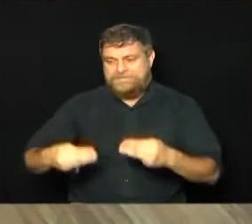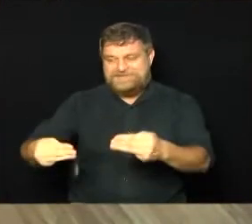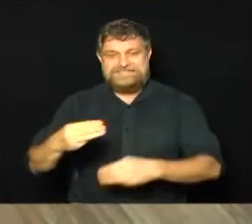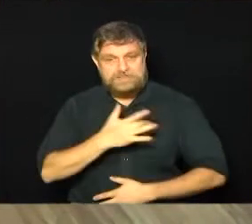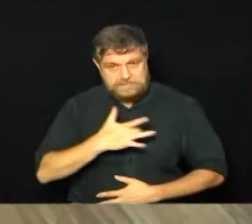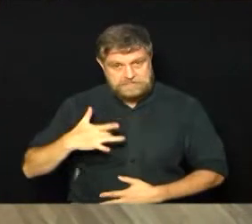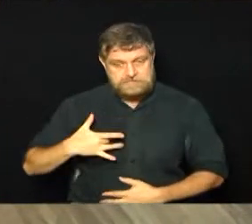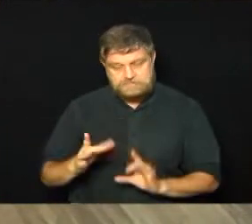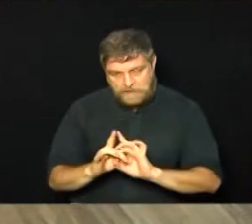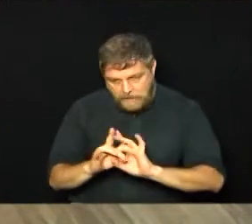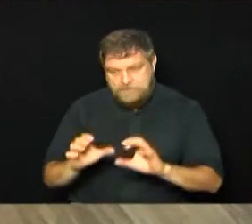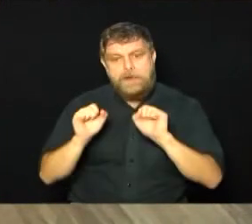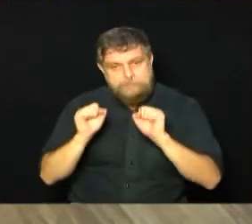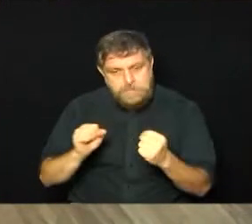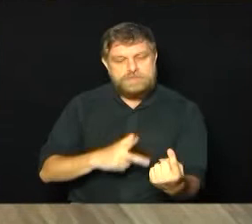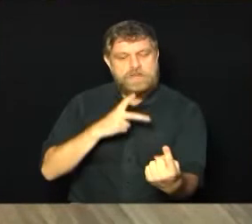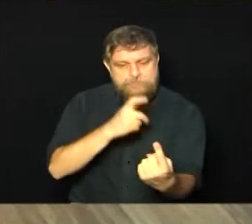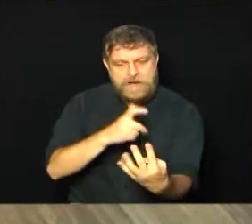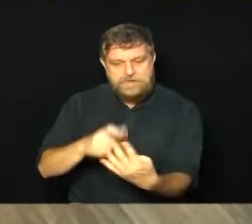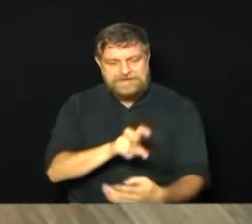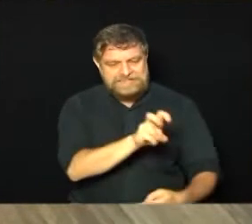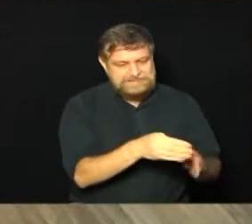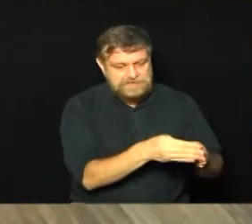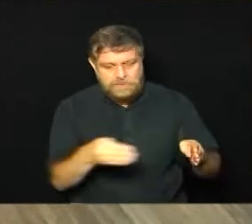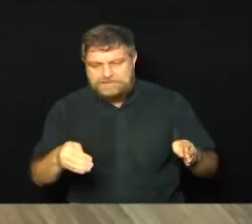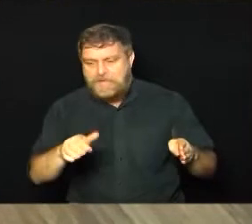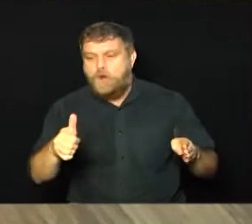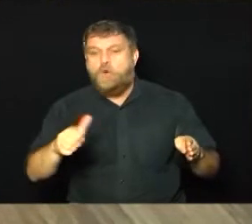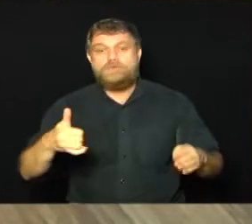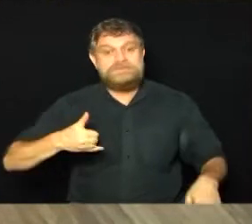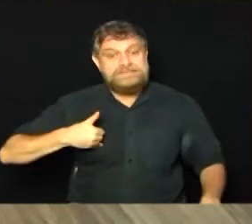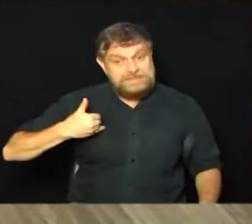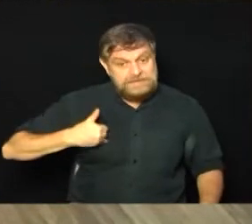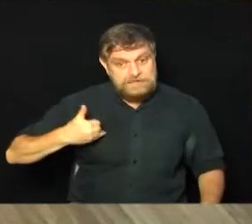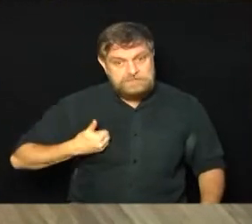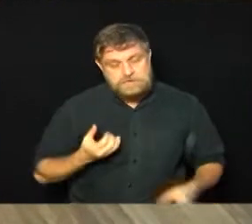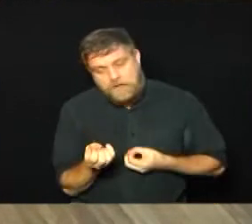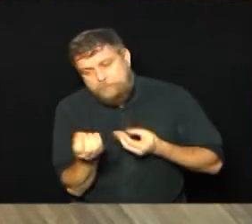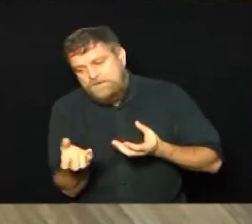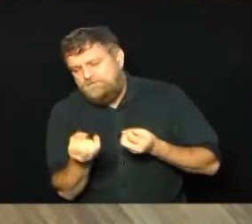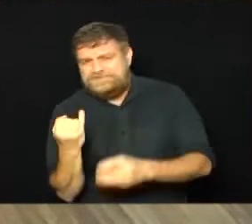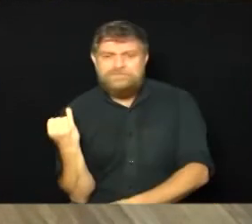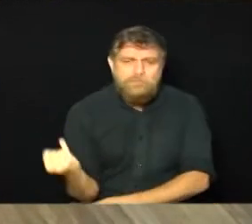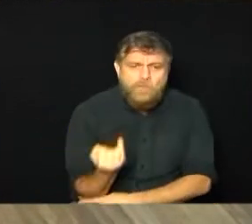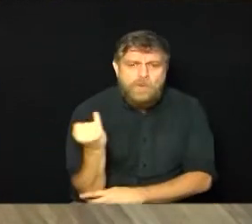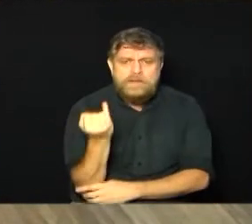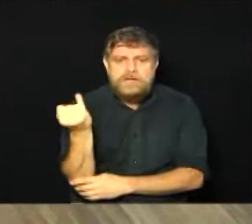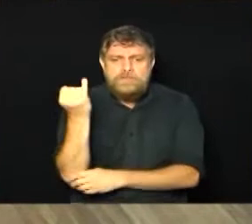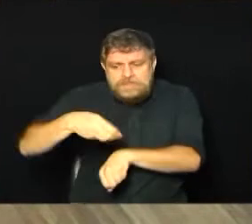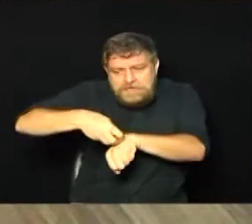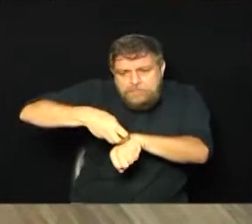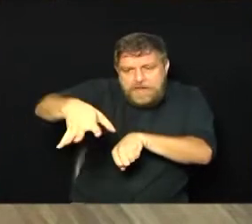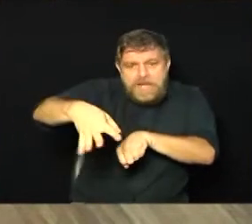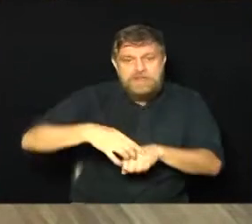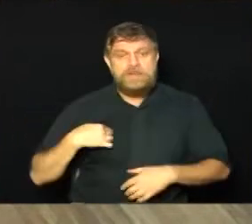autorizou essa aplicação para as crianças de 5 a 11 anos. Então, uma informação importante que a gente passa aqui.